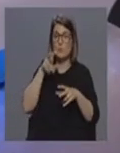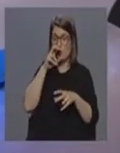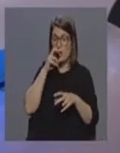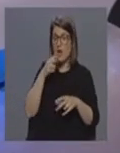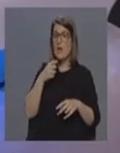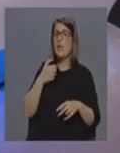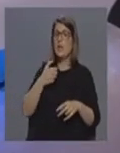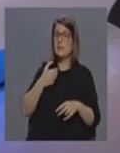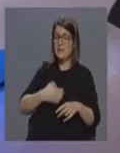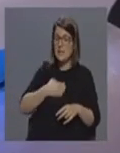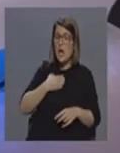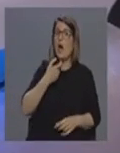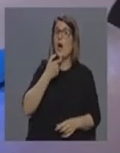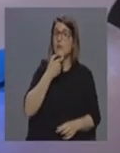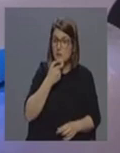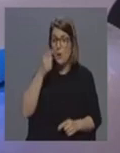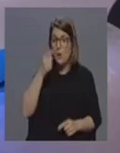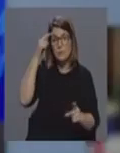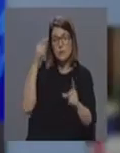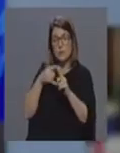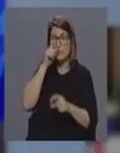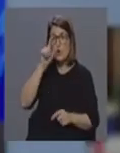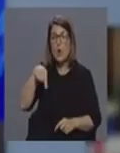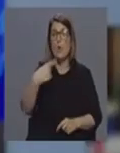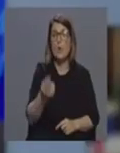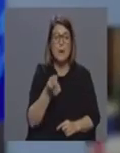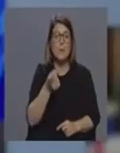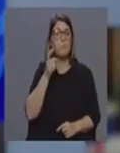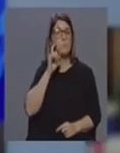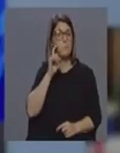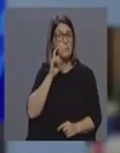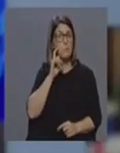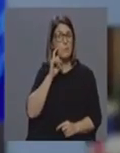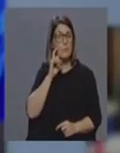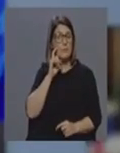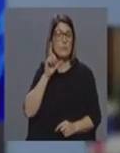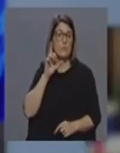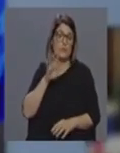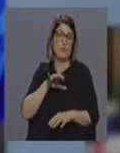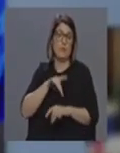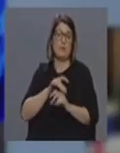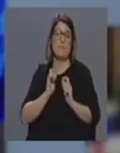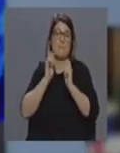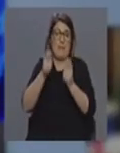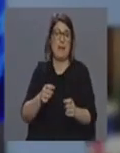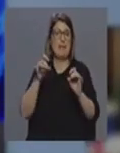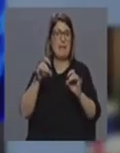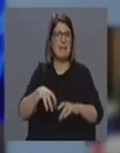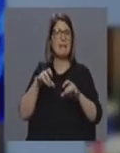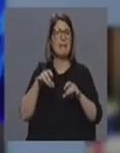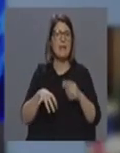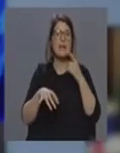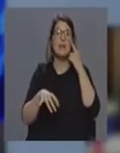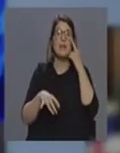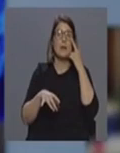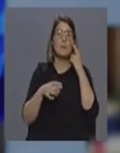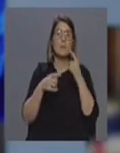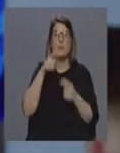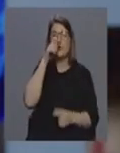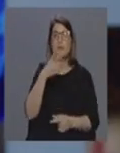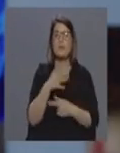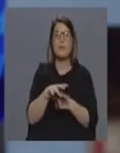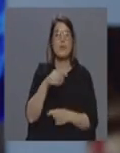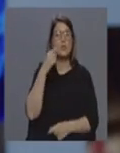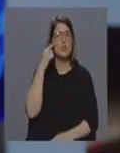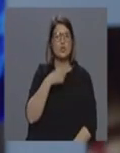ao fim e ao cabo entanto da transmissão da doença aquilo que muitas vezes se vê na televisão das pessoas nomeadamente na